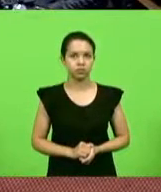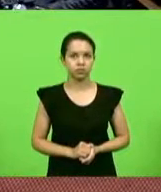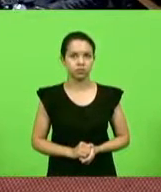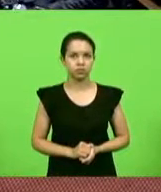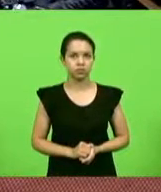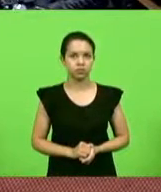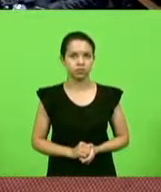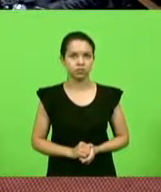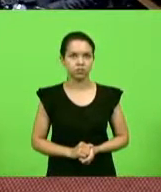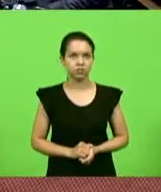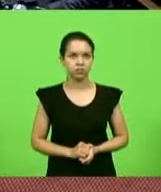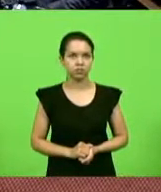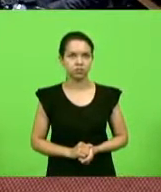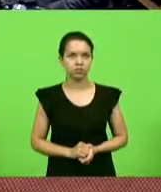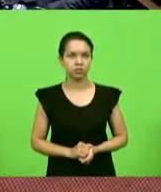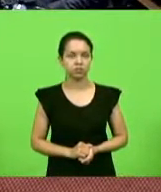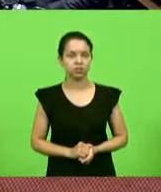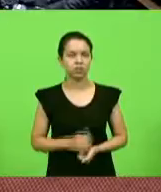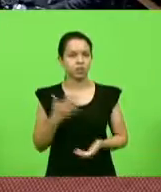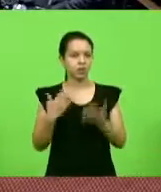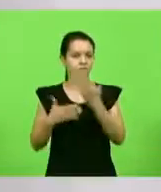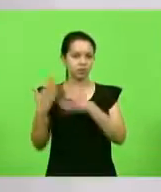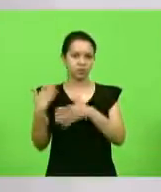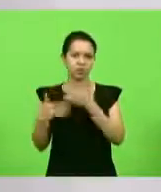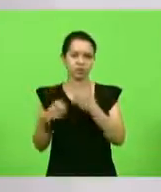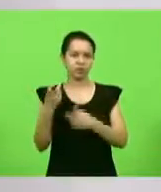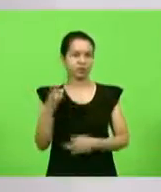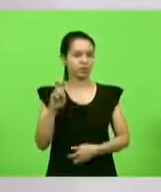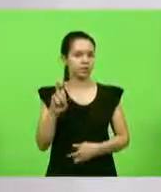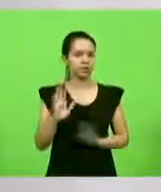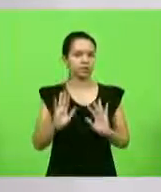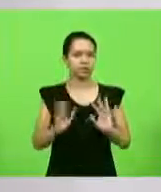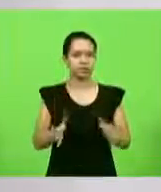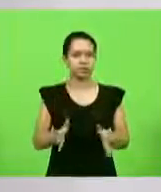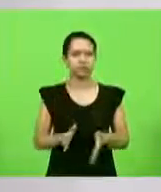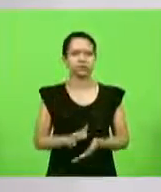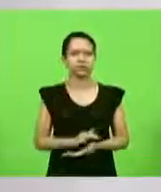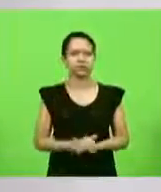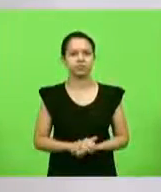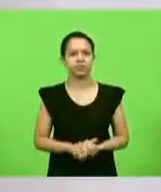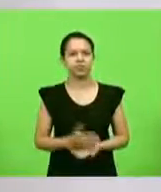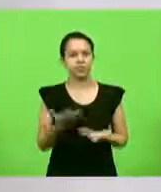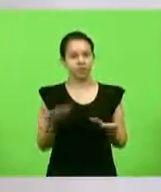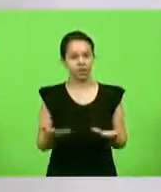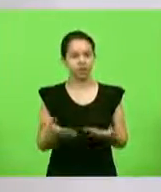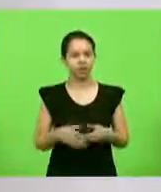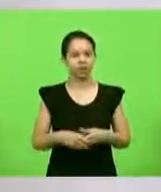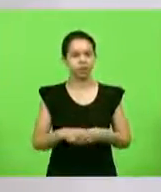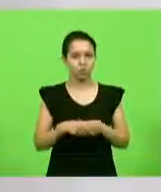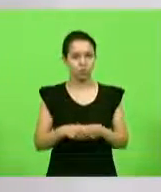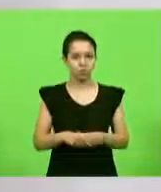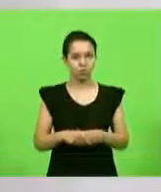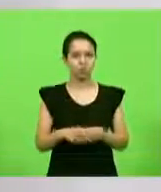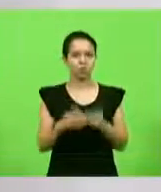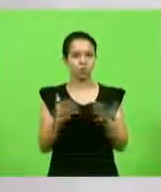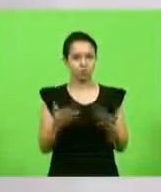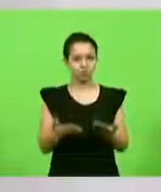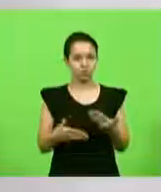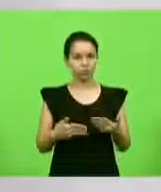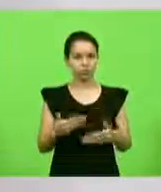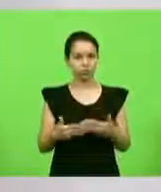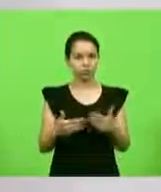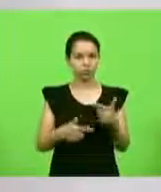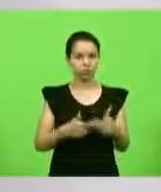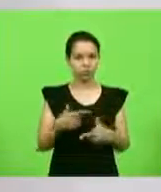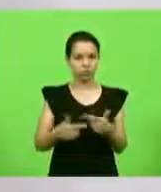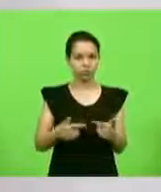Já foi a época dos 15, presidente. Queria cumprimentar a vossa excelência que conduz os trabalhos, deputado